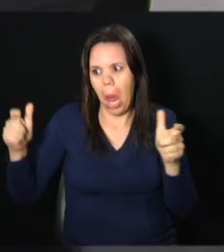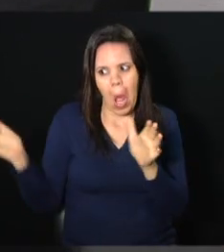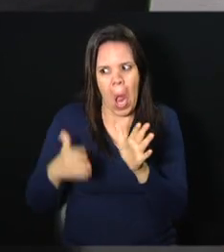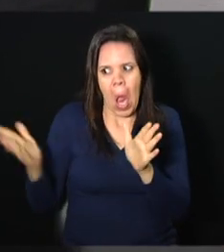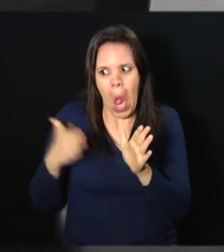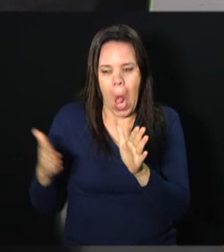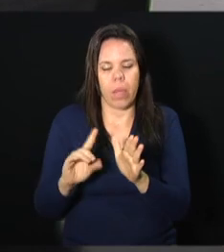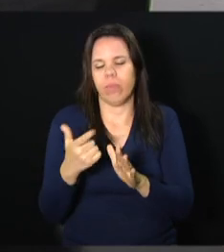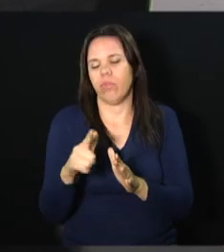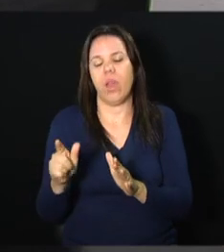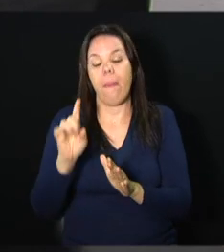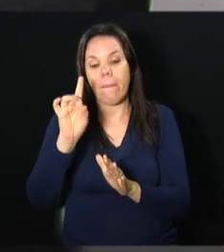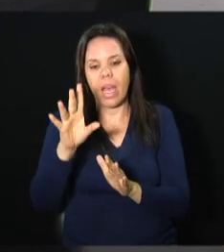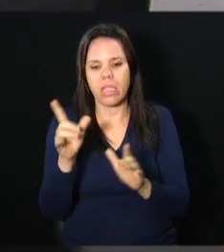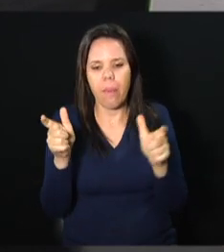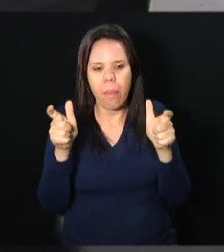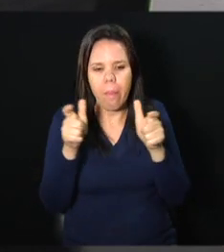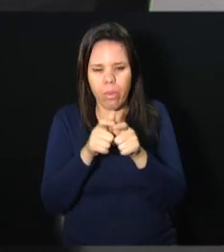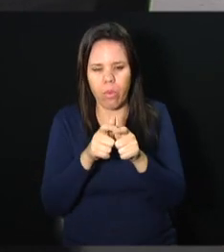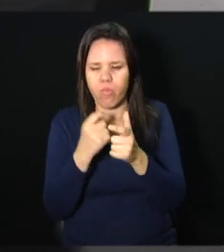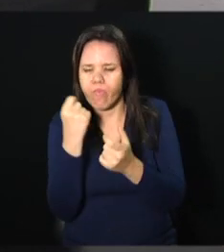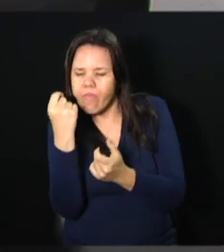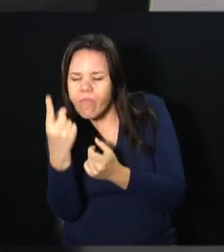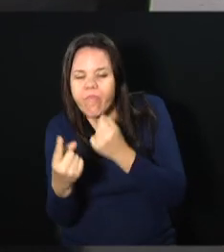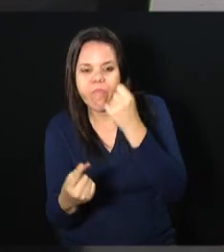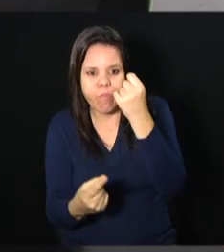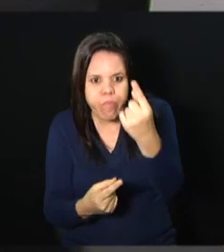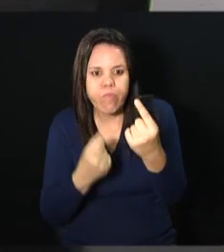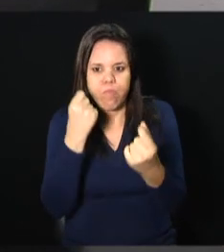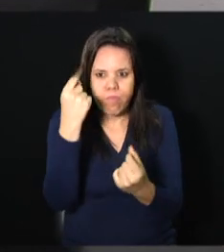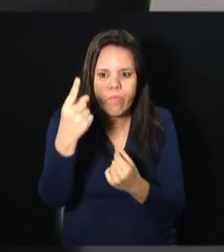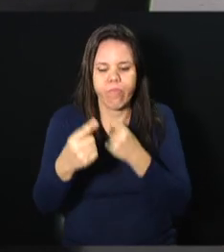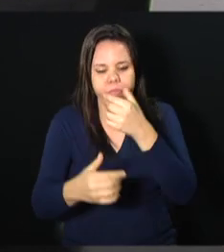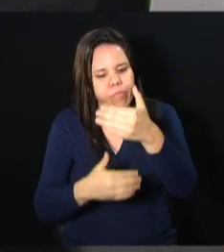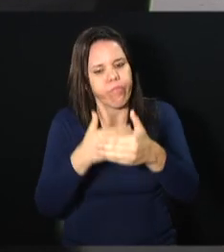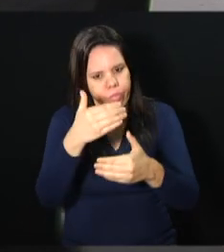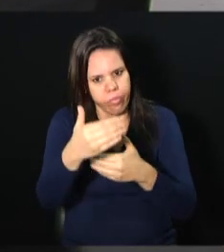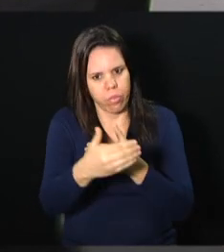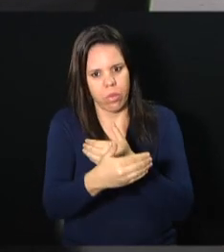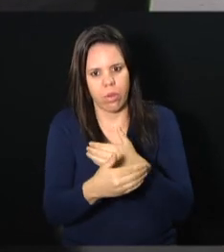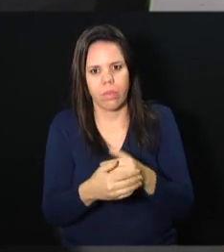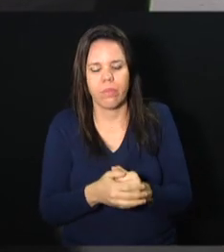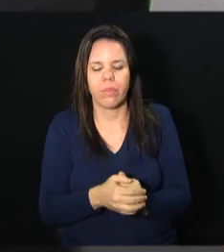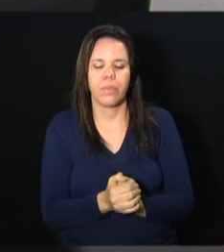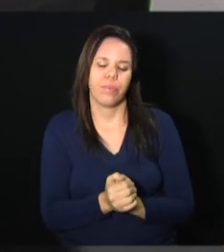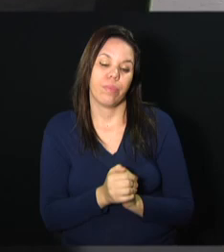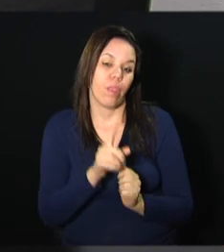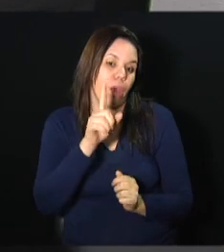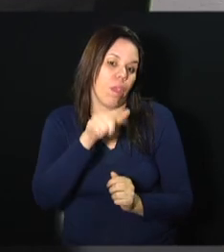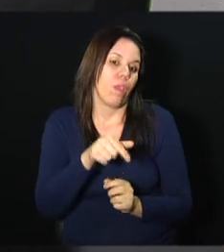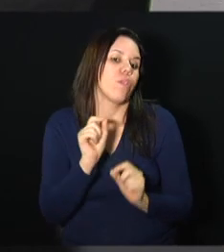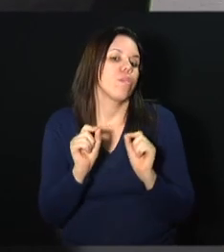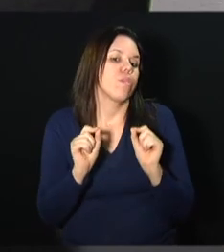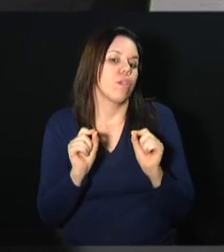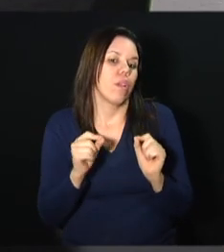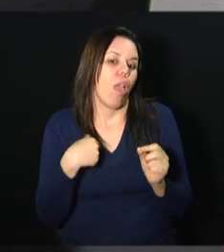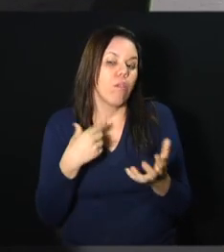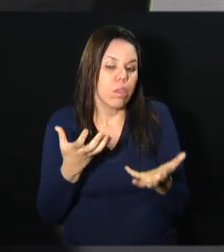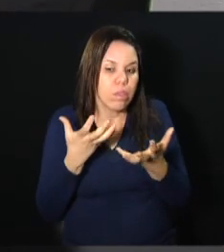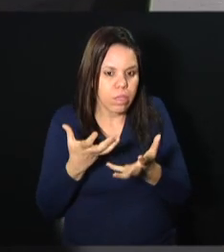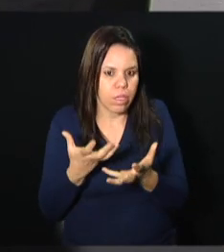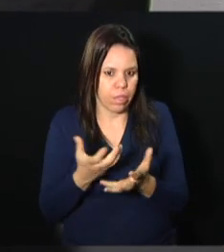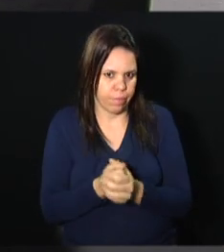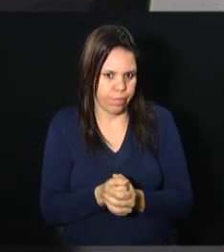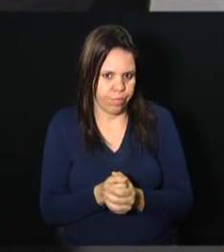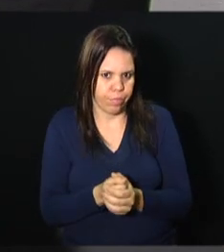uma produção um a um. Tem produção, nesse caso, personalizada. E isso é que eu buscava.